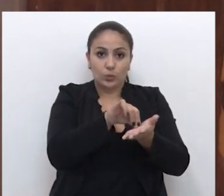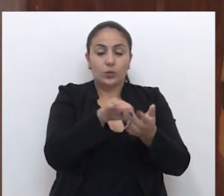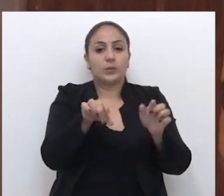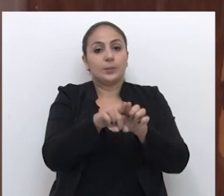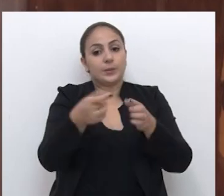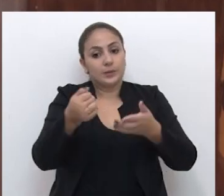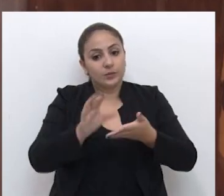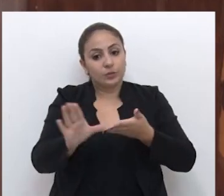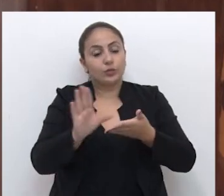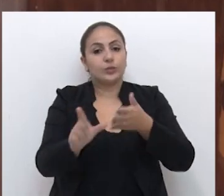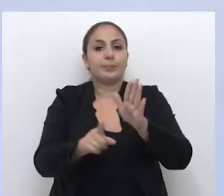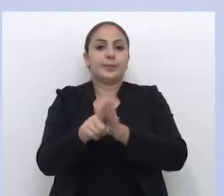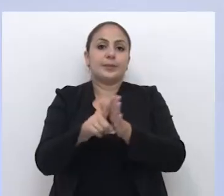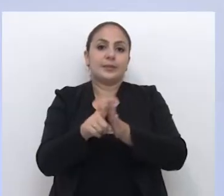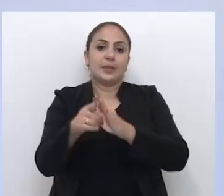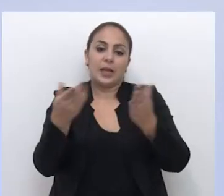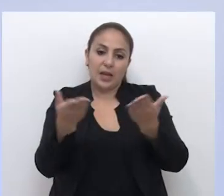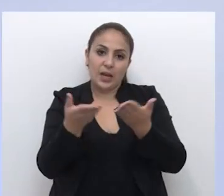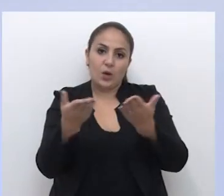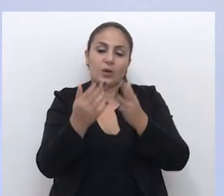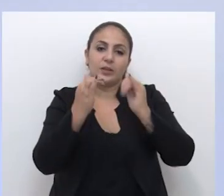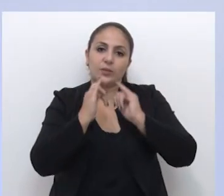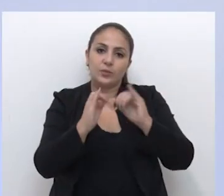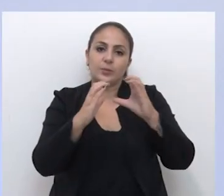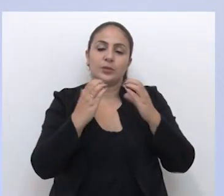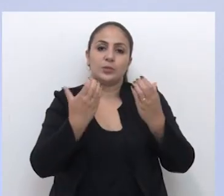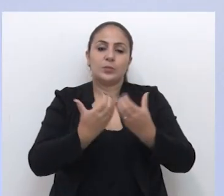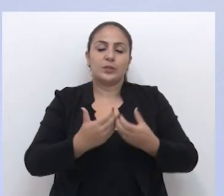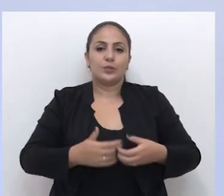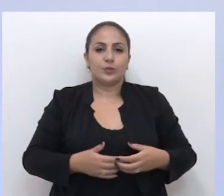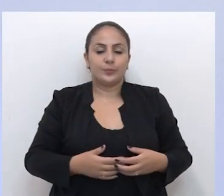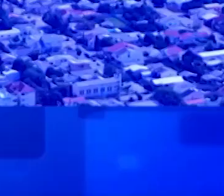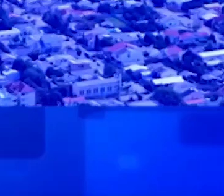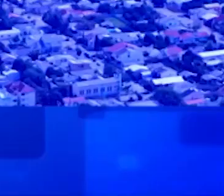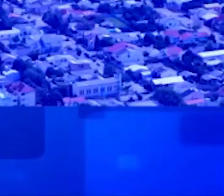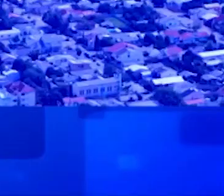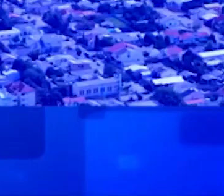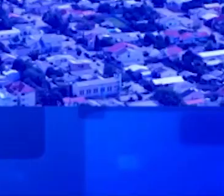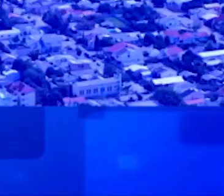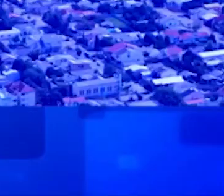e investir na pesquisa. Agora, no Canal da Comunidade.